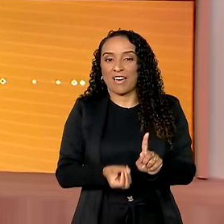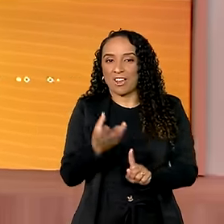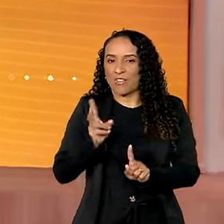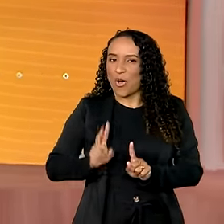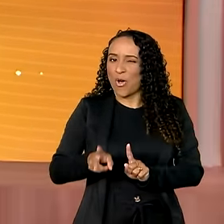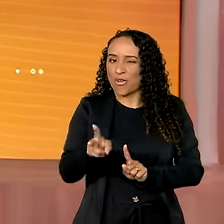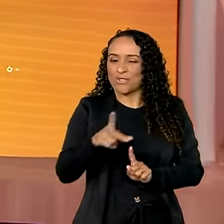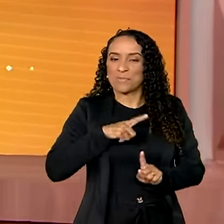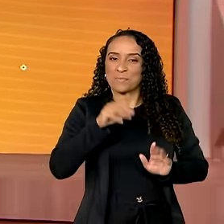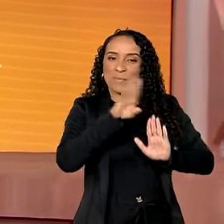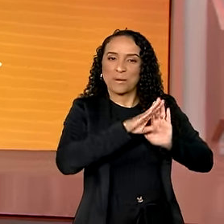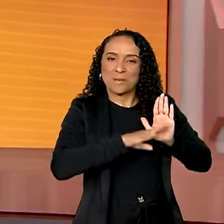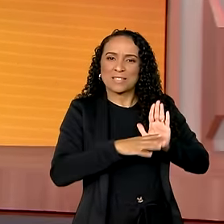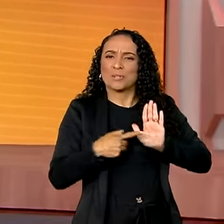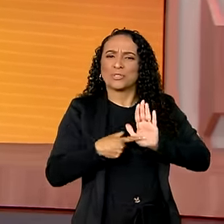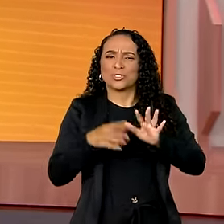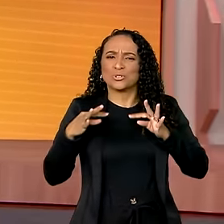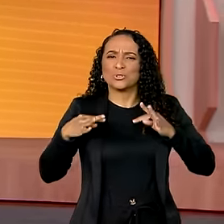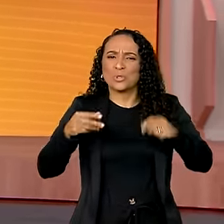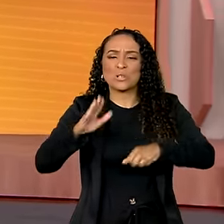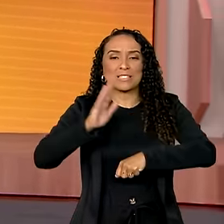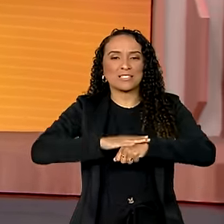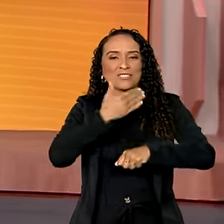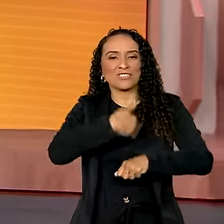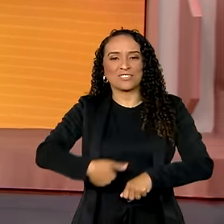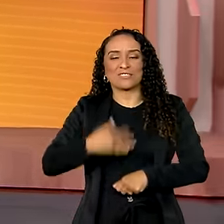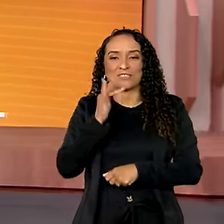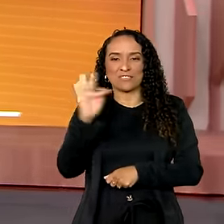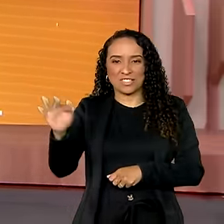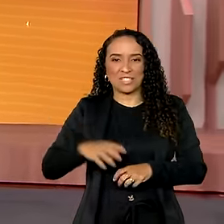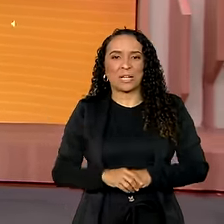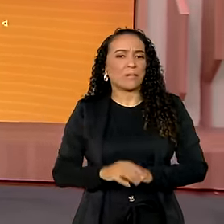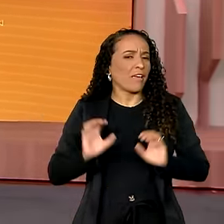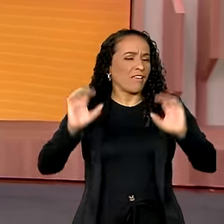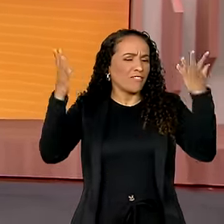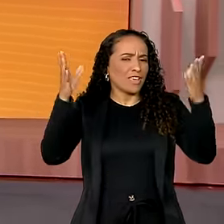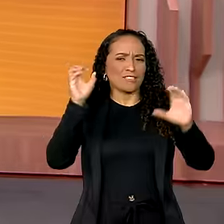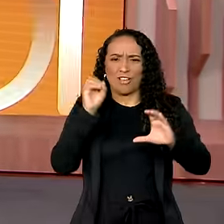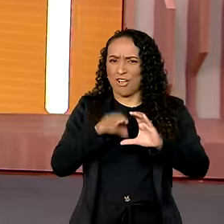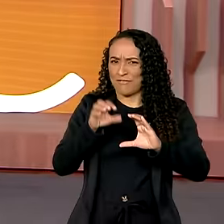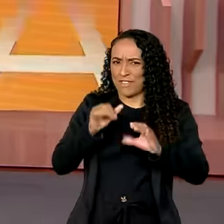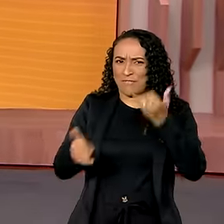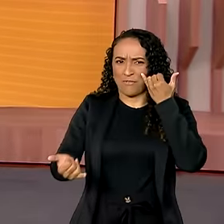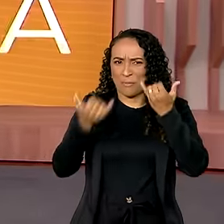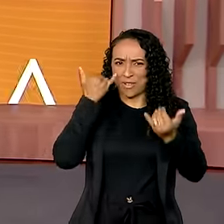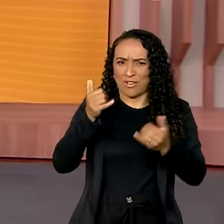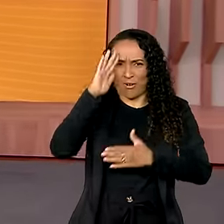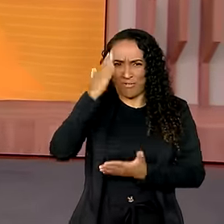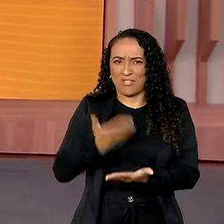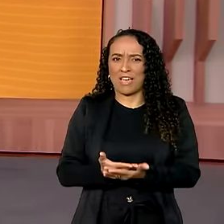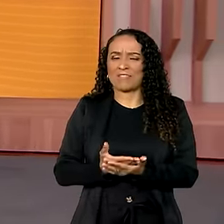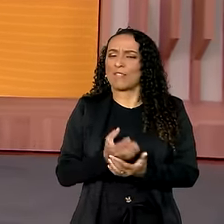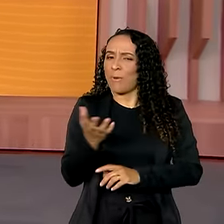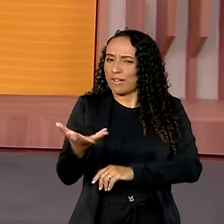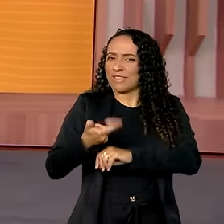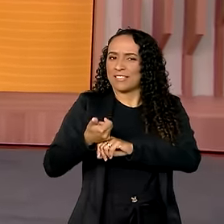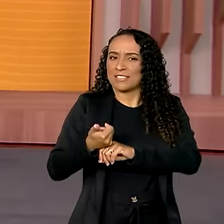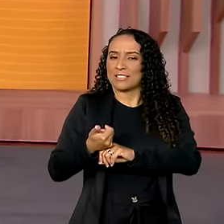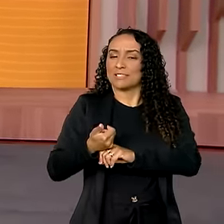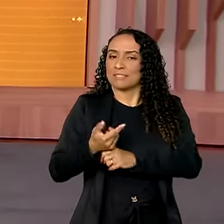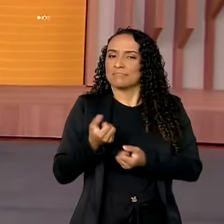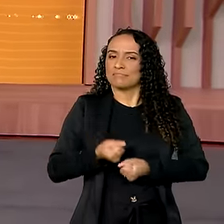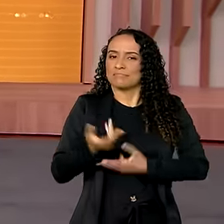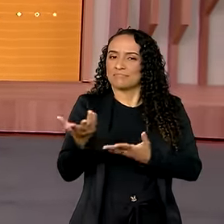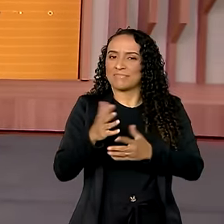GOV, você sabe, segue com a programação mostrando todas as ações do governo federal, eventos ao vivo, informação confiável e de qualidade,